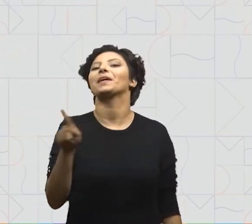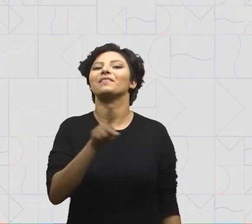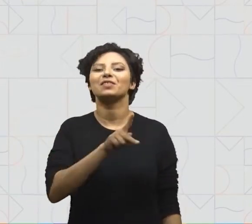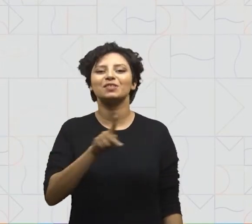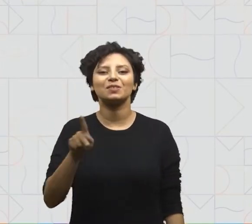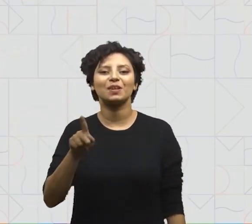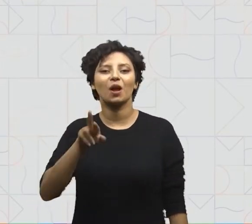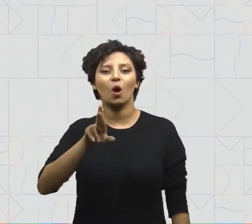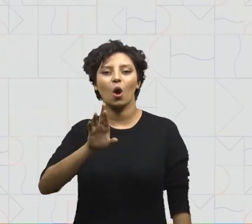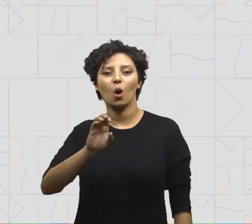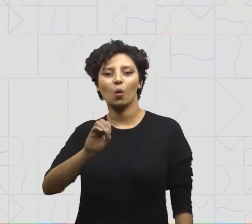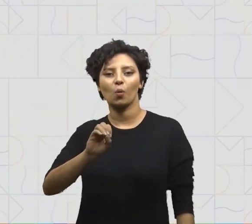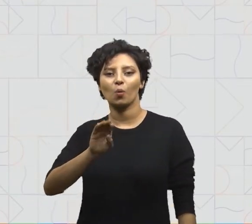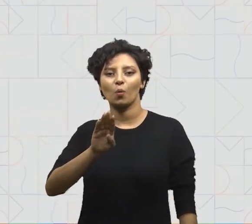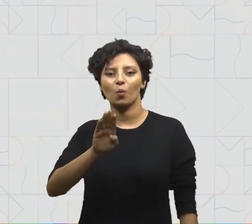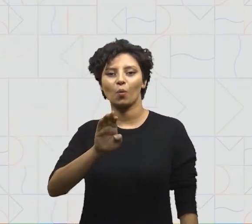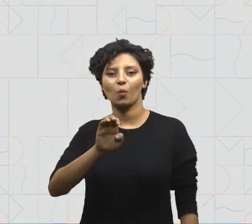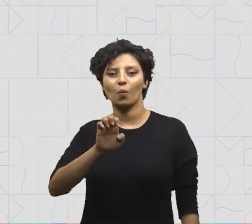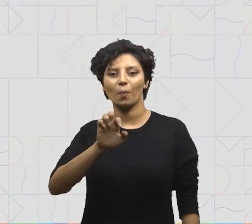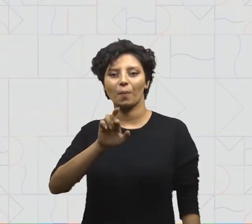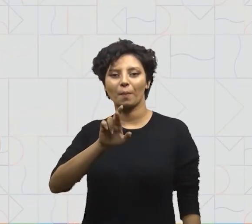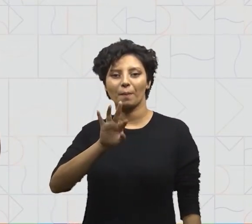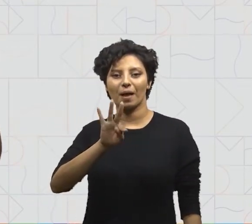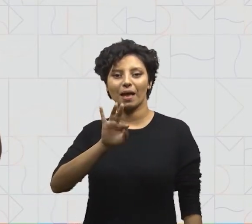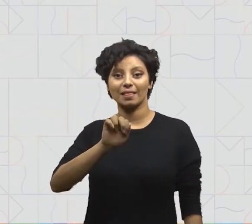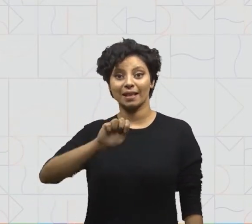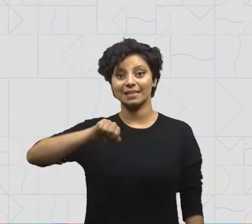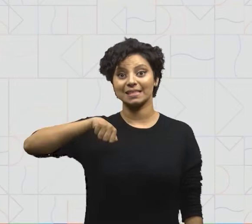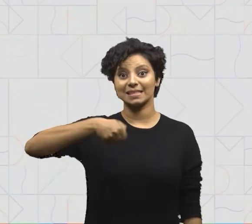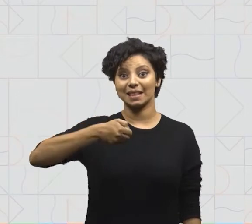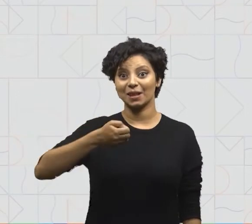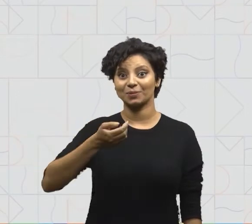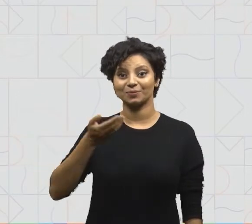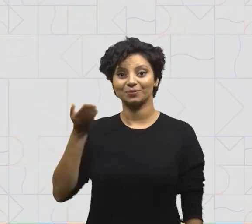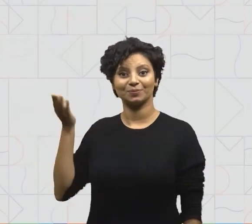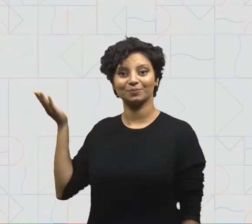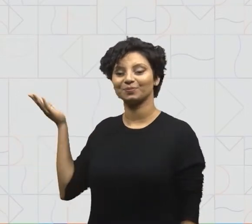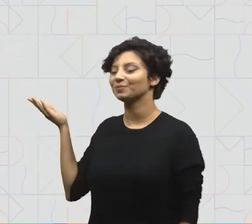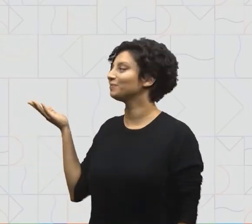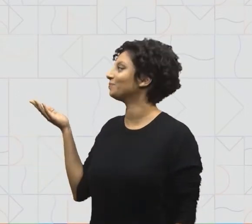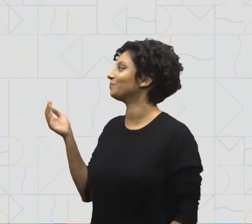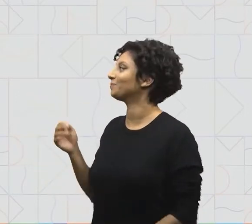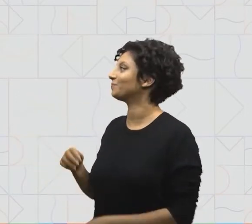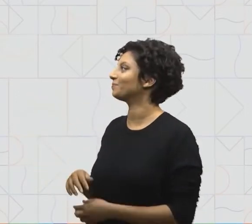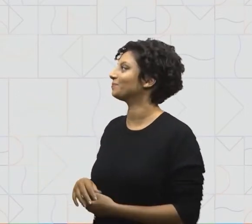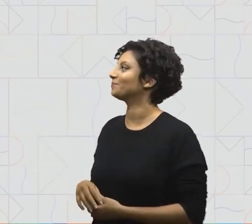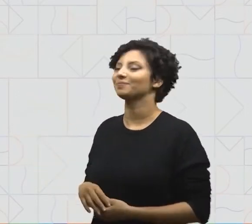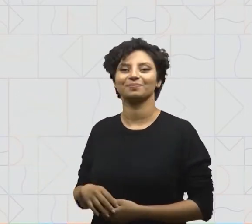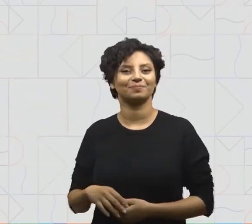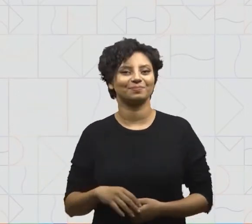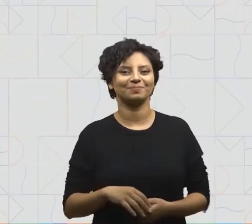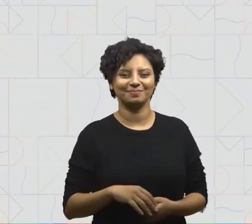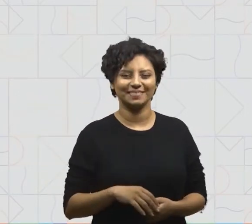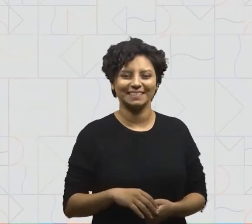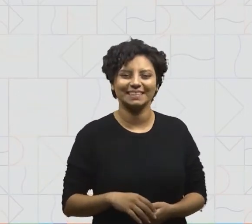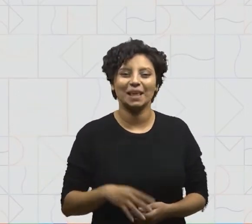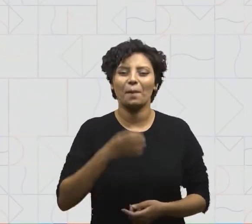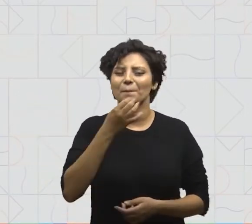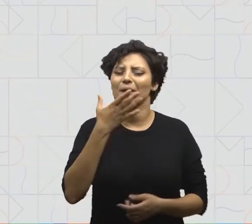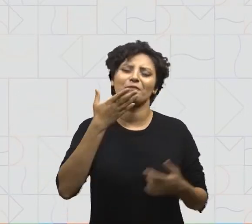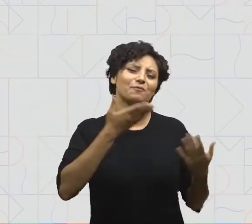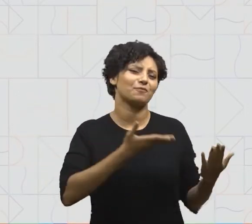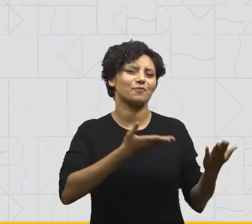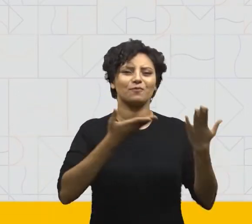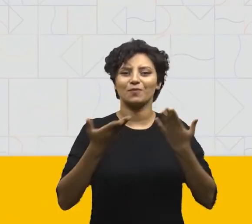professora Roberta Portela e o meu sinal na comunidade surda é esse. Seja